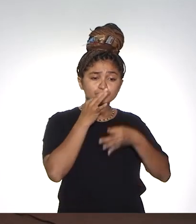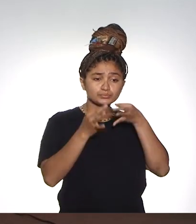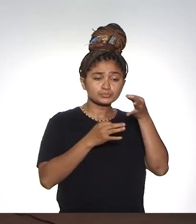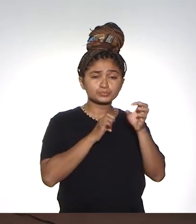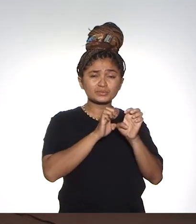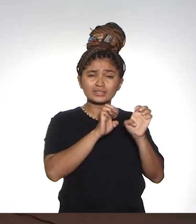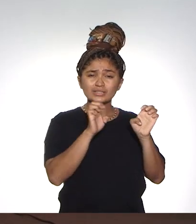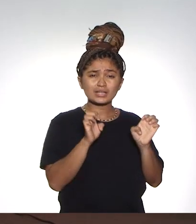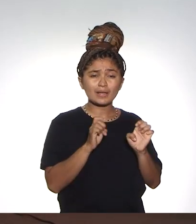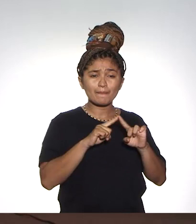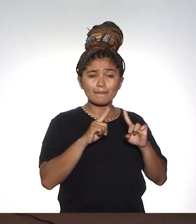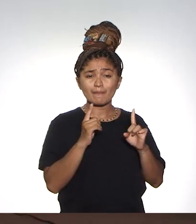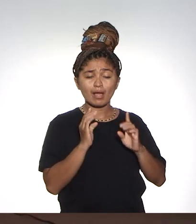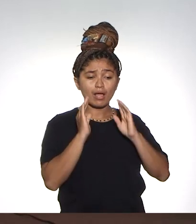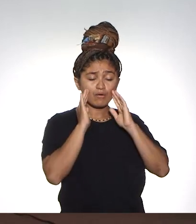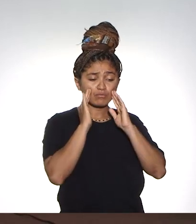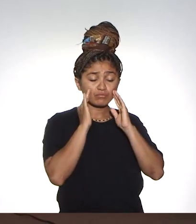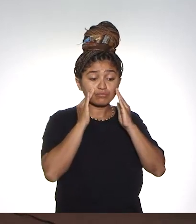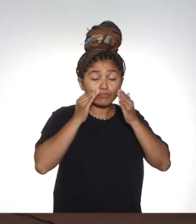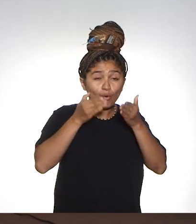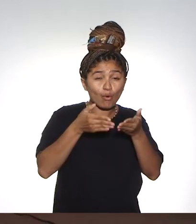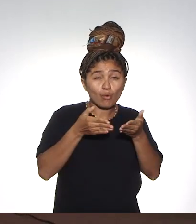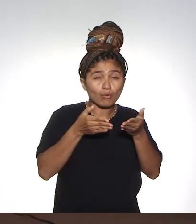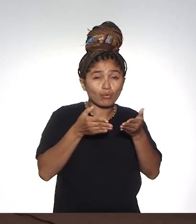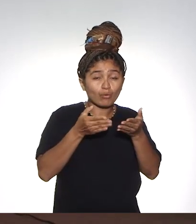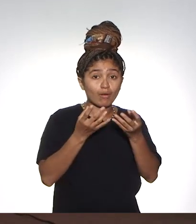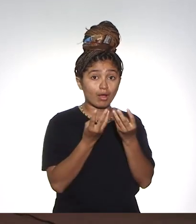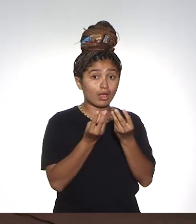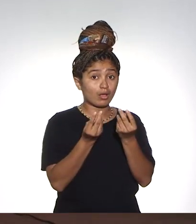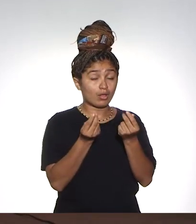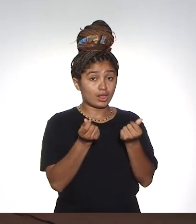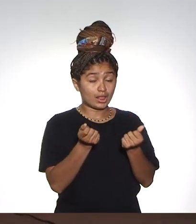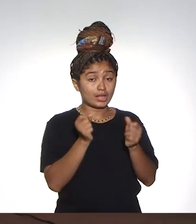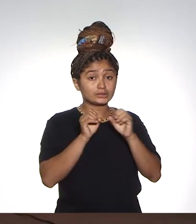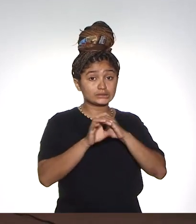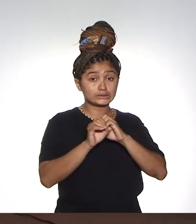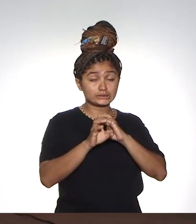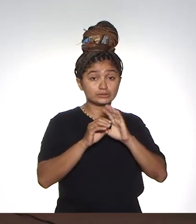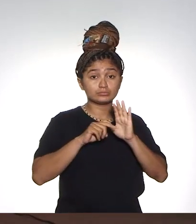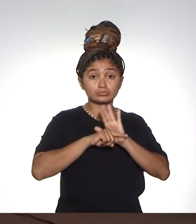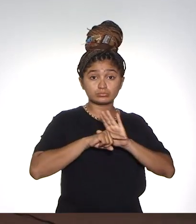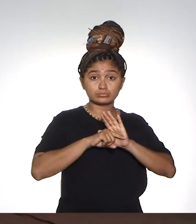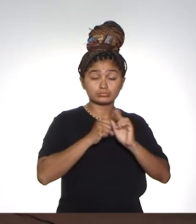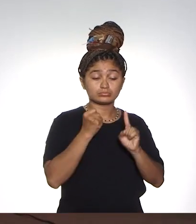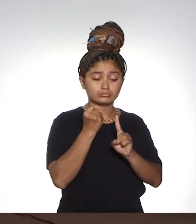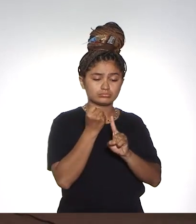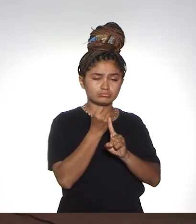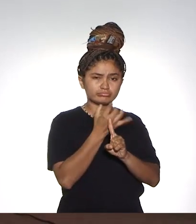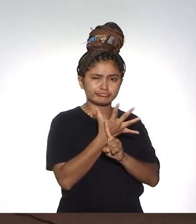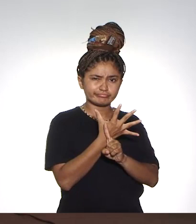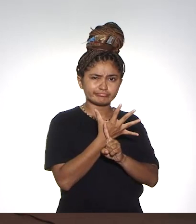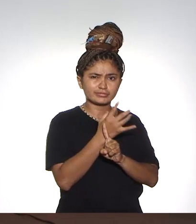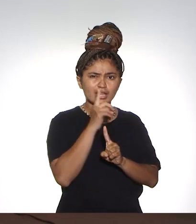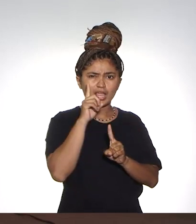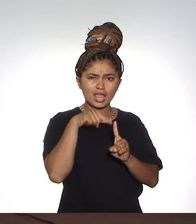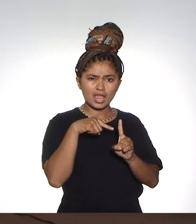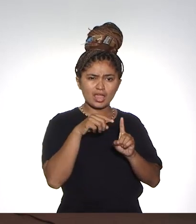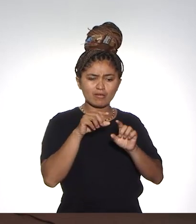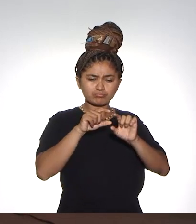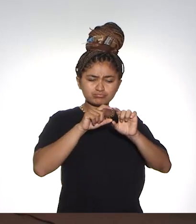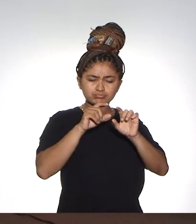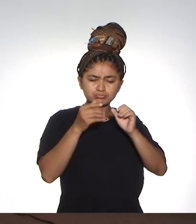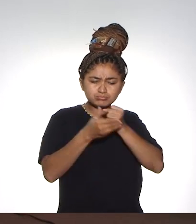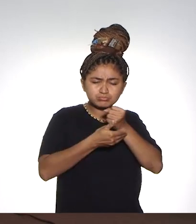nós comentamos muito sobre infraestrutura, mas nosso foco é qualidade do ensino, da pesquisa e da extensão. Esse é